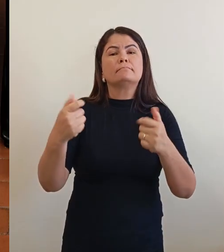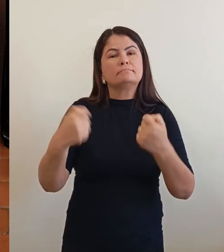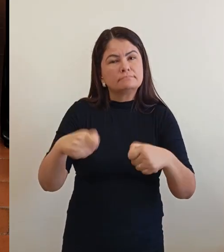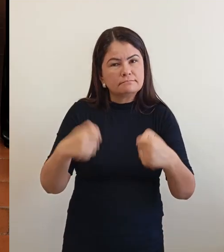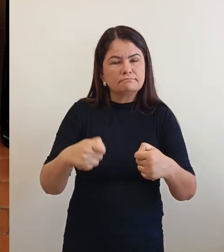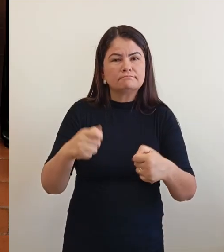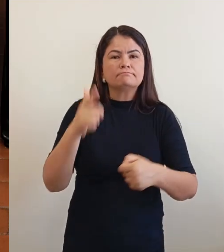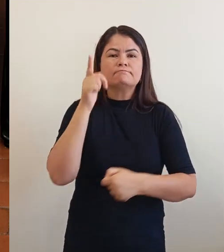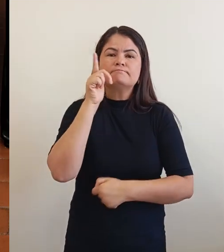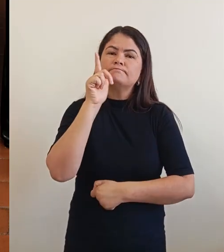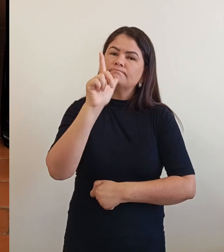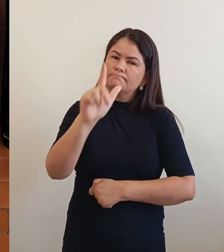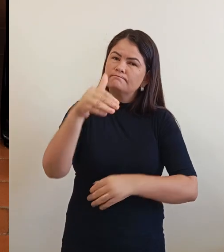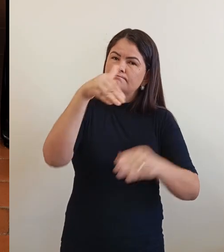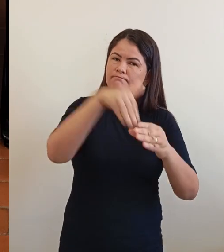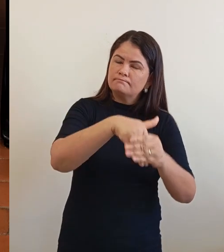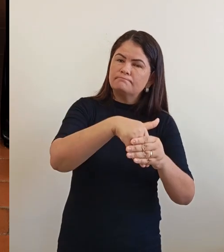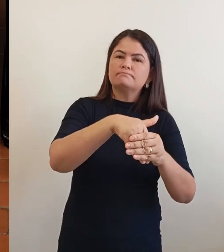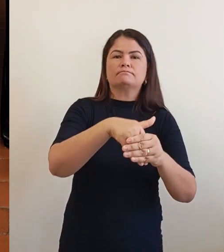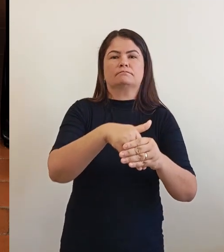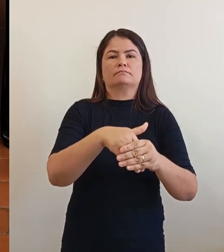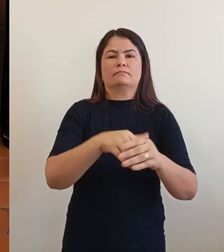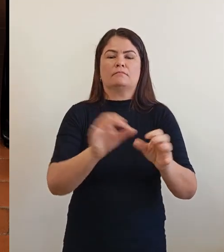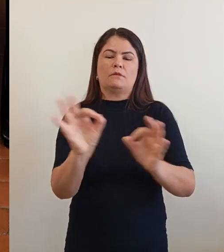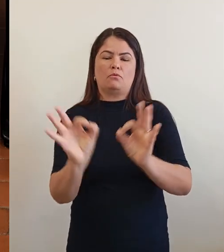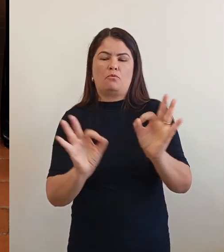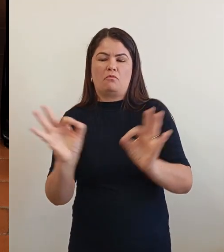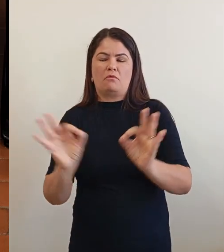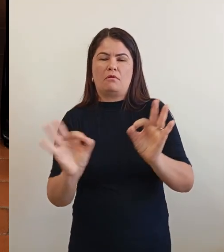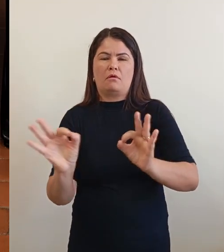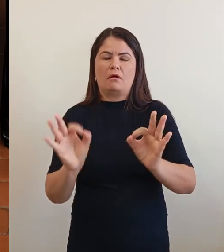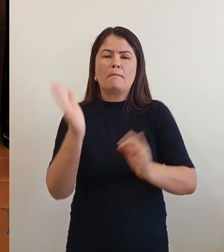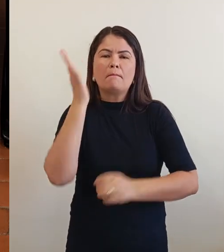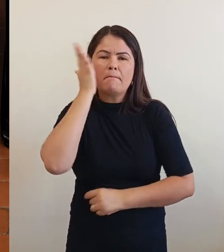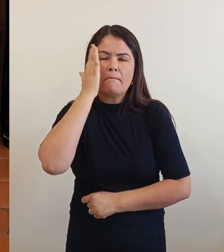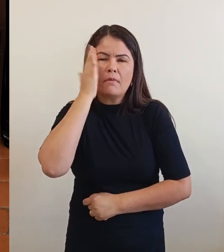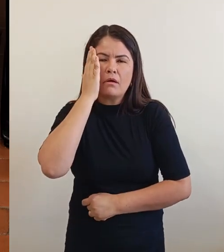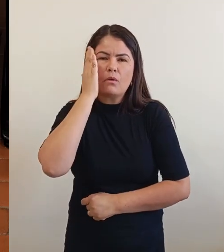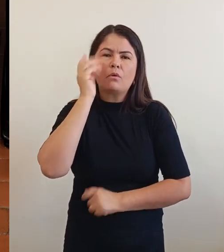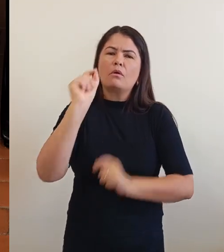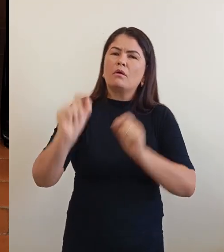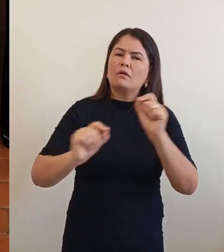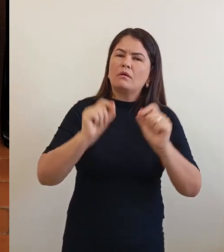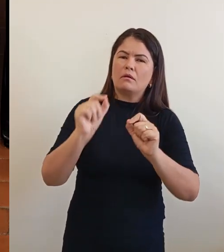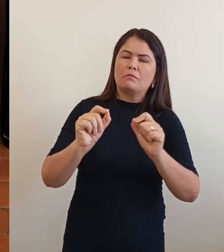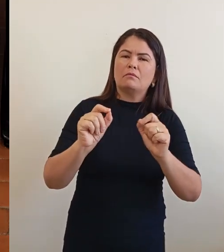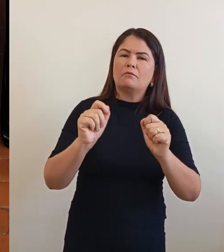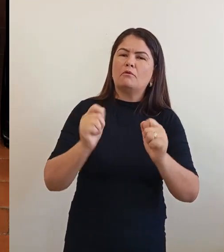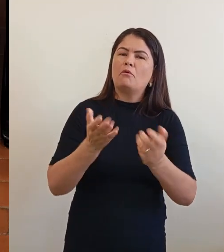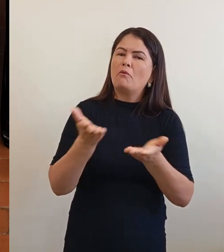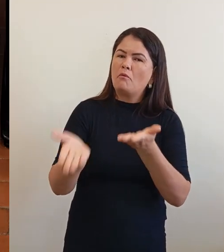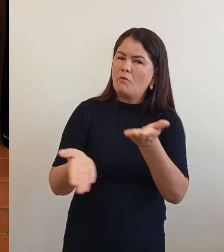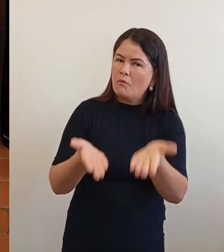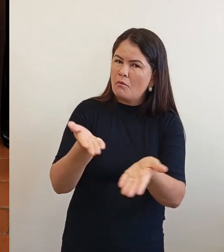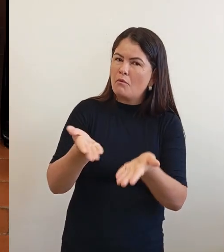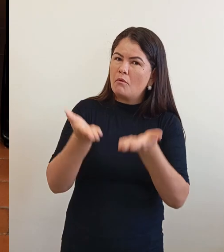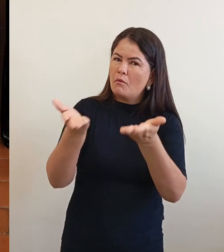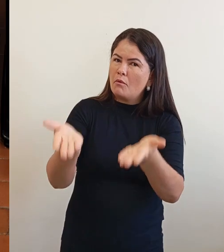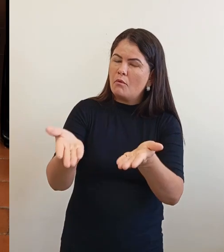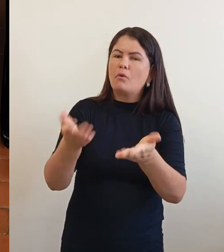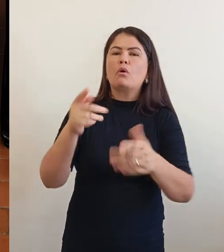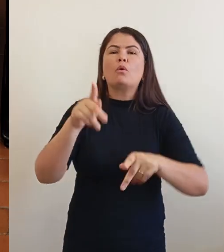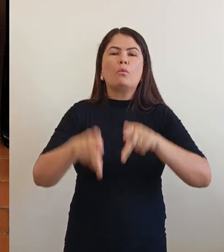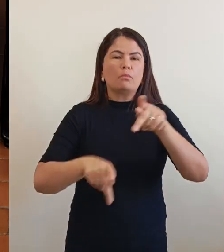para a gente fechar esse planejamento e ver o que a gente vai poder oferecer para o